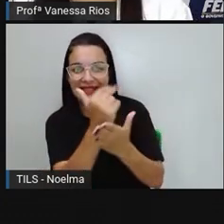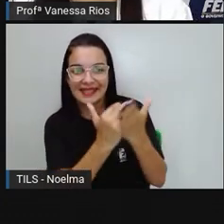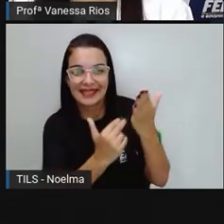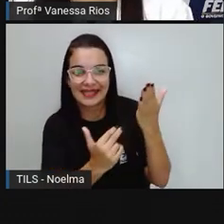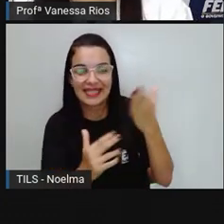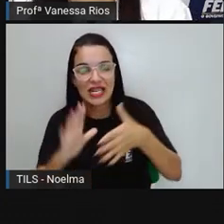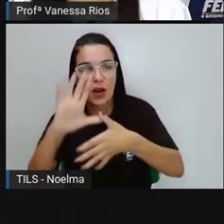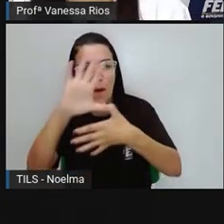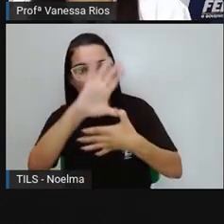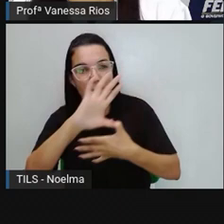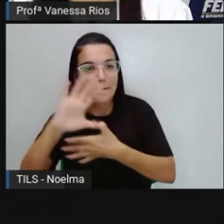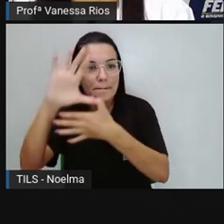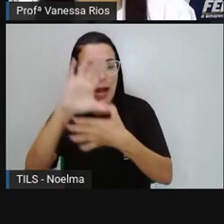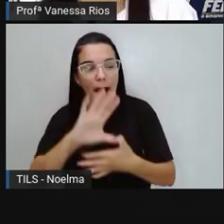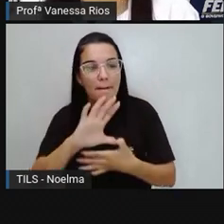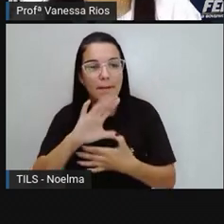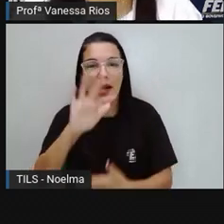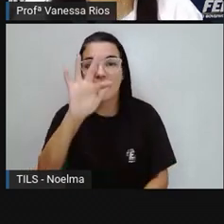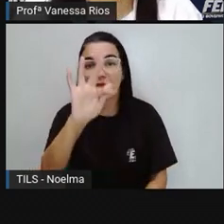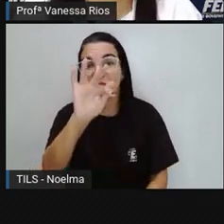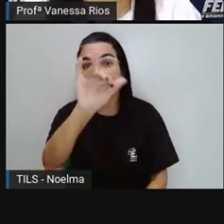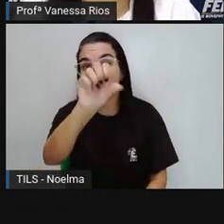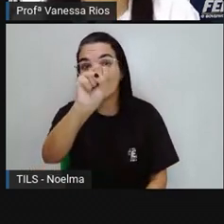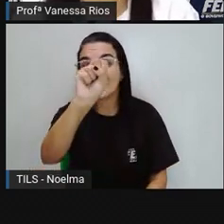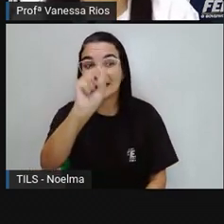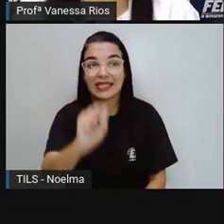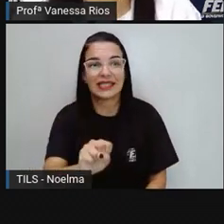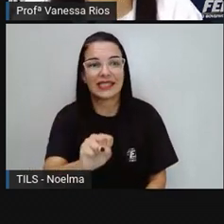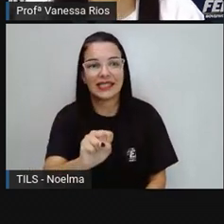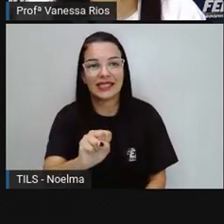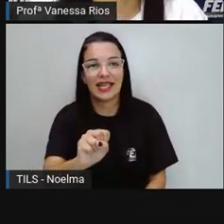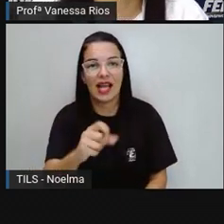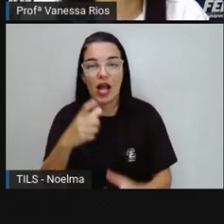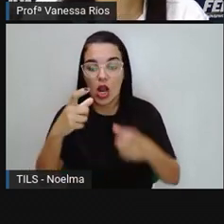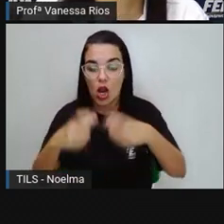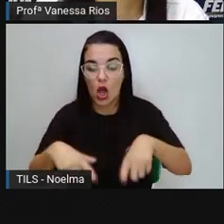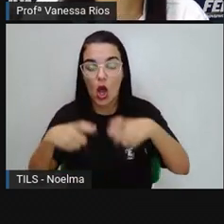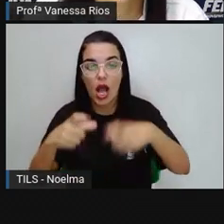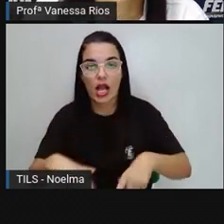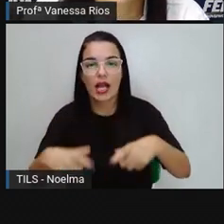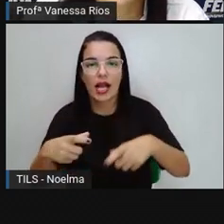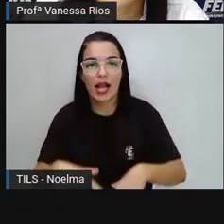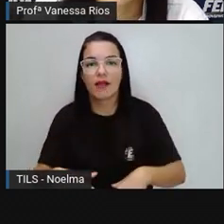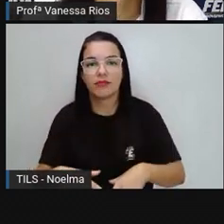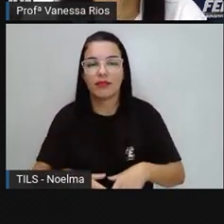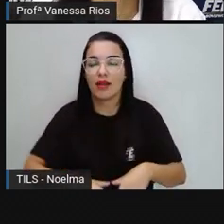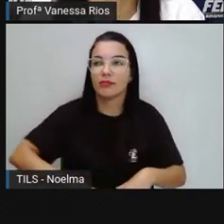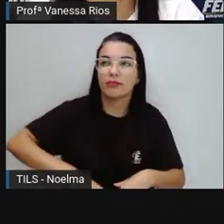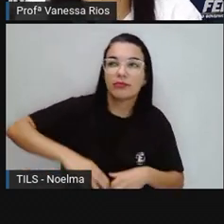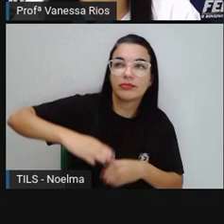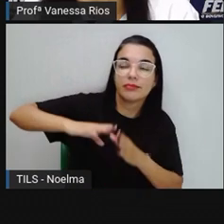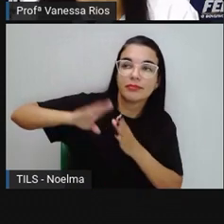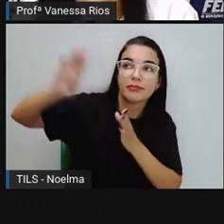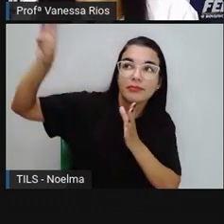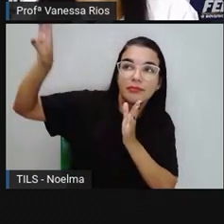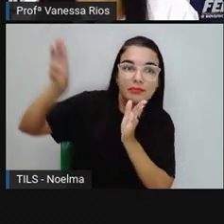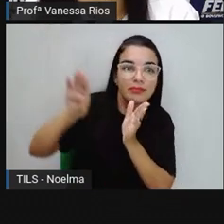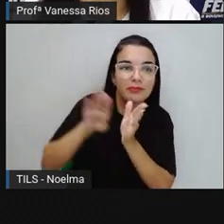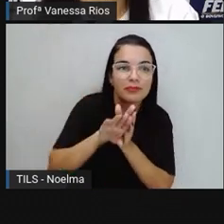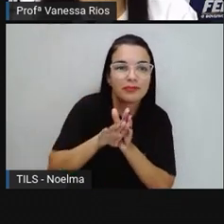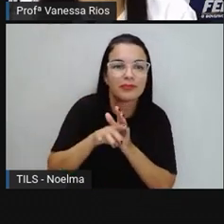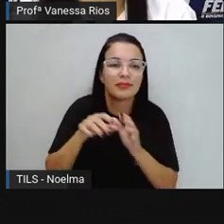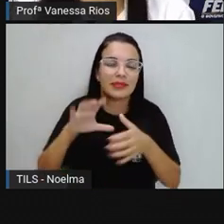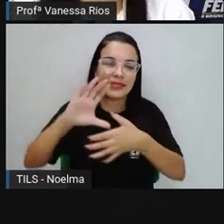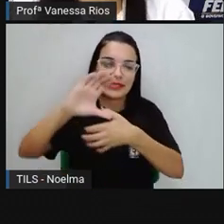aí, né, a perspectiva de Feira de Santana desde a localização do Brasil em relação à própria